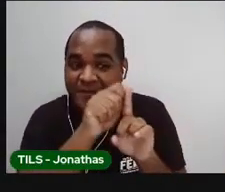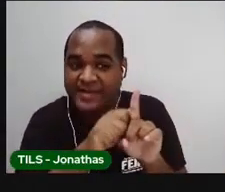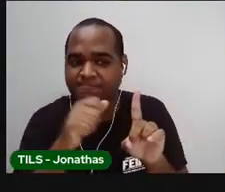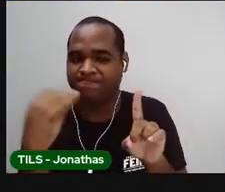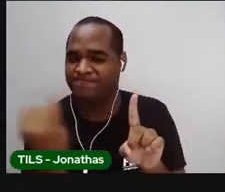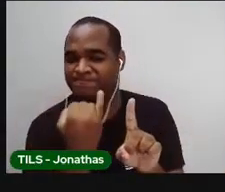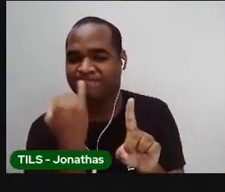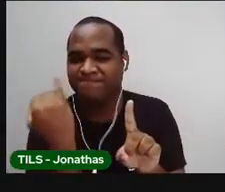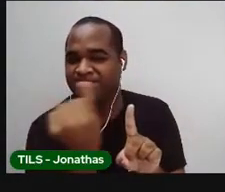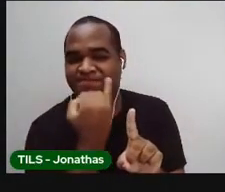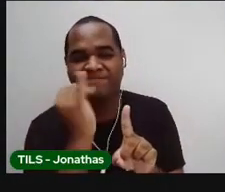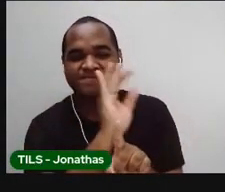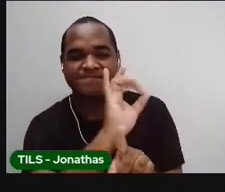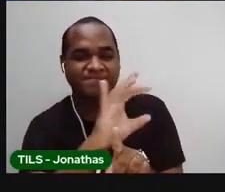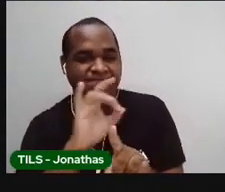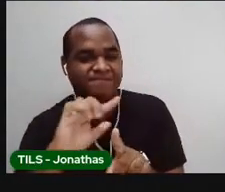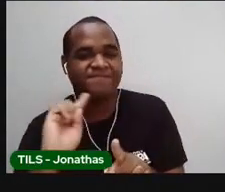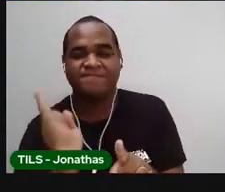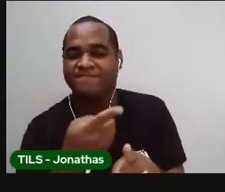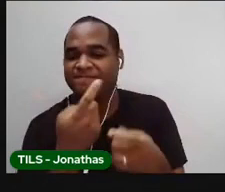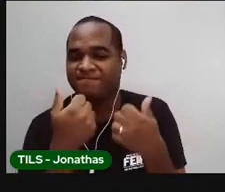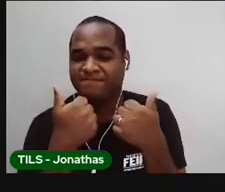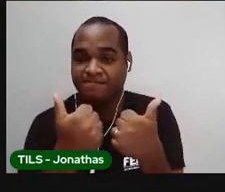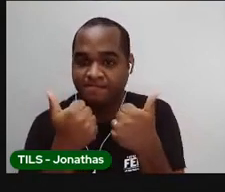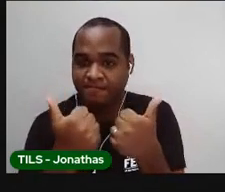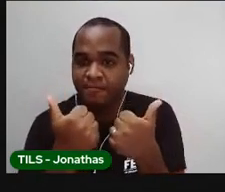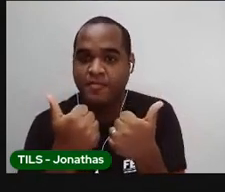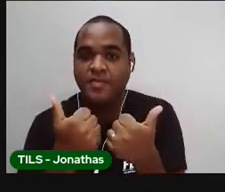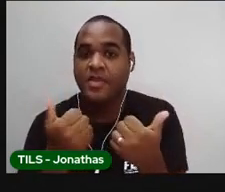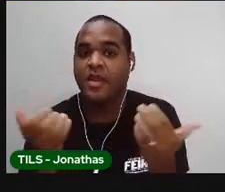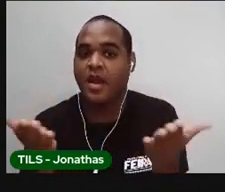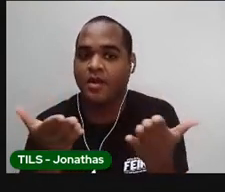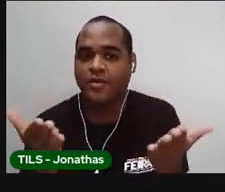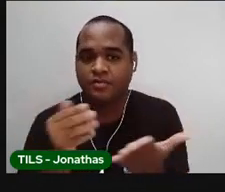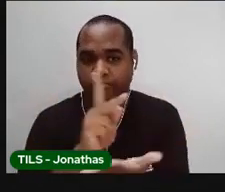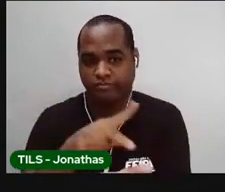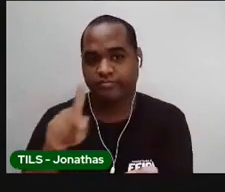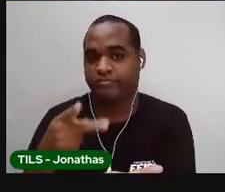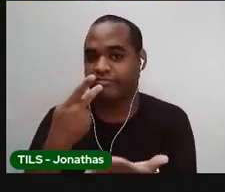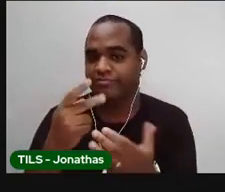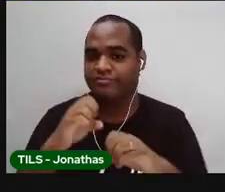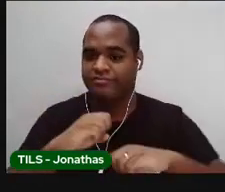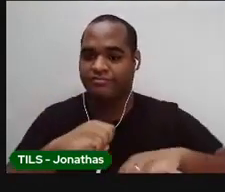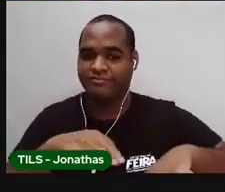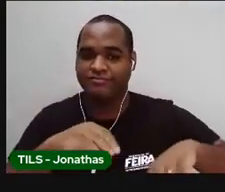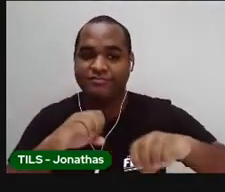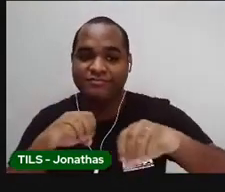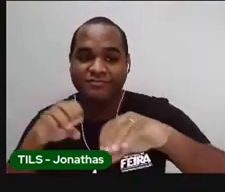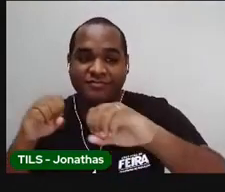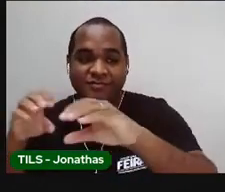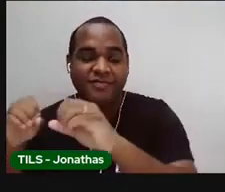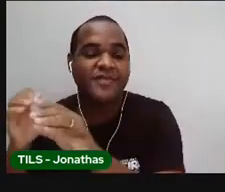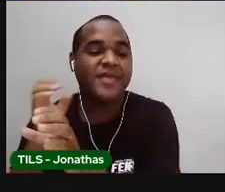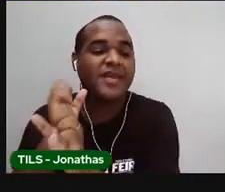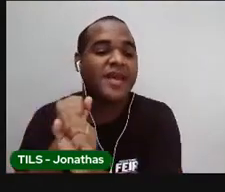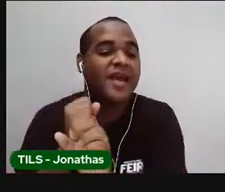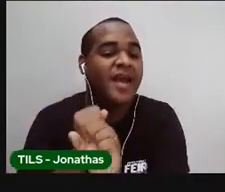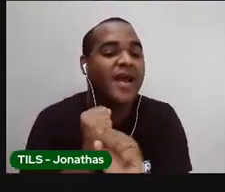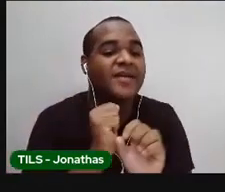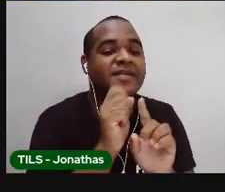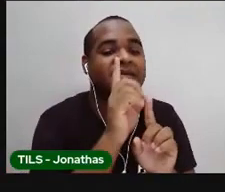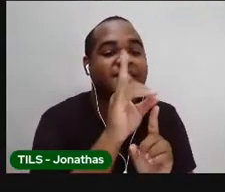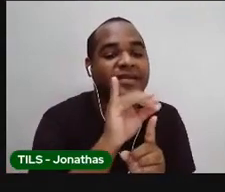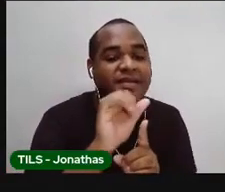importante para todos nós? Agora, a Pró vai ensinar você a calcular os